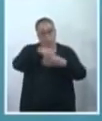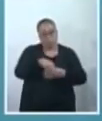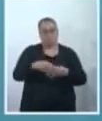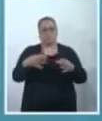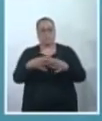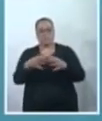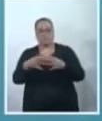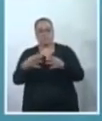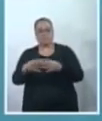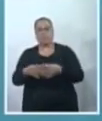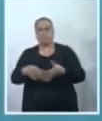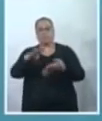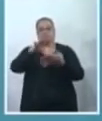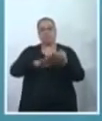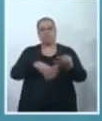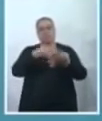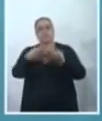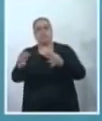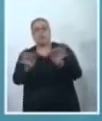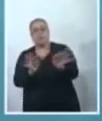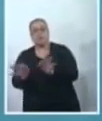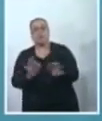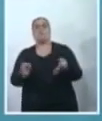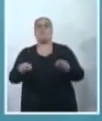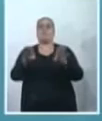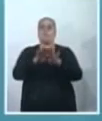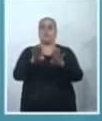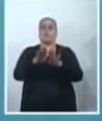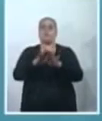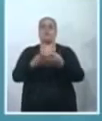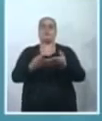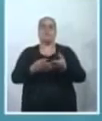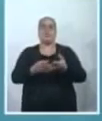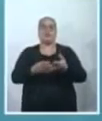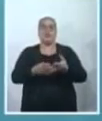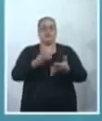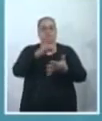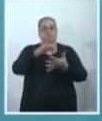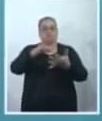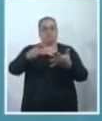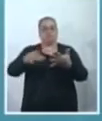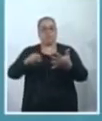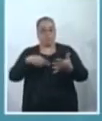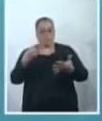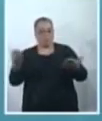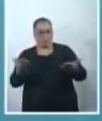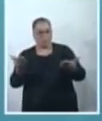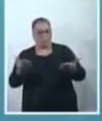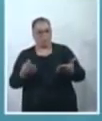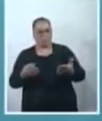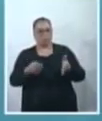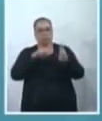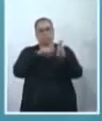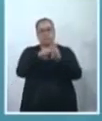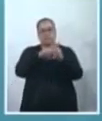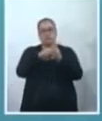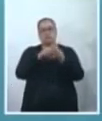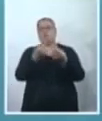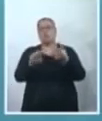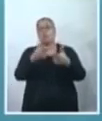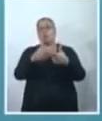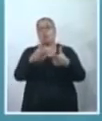refazer calendário, planejamento e também articulações. Nós estamos na fase agora do diagnóstico dos problemas,